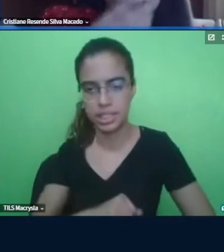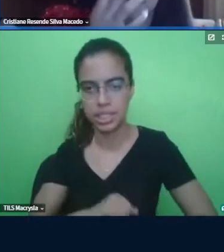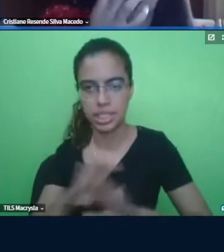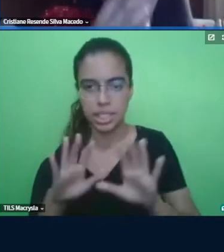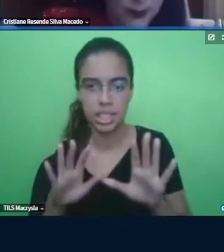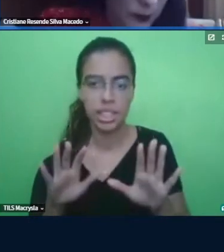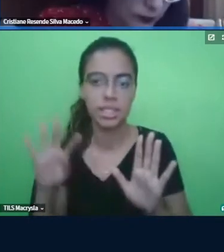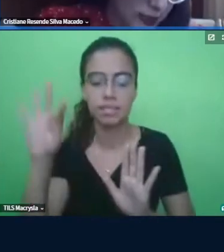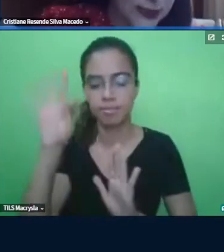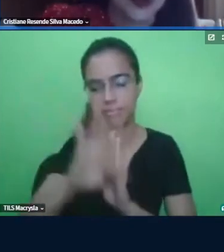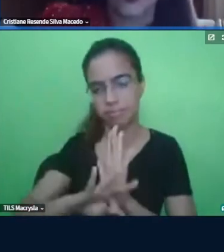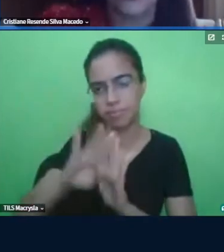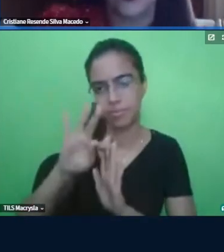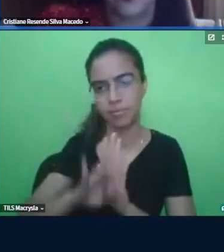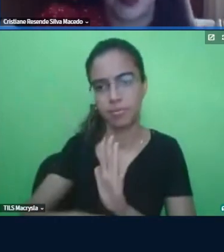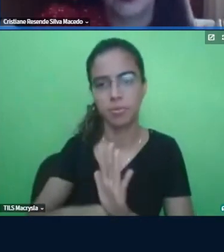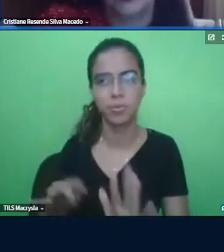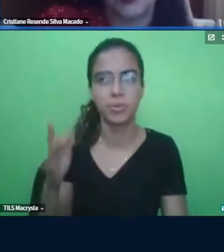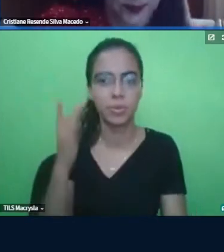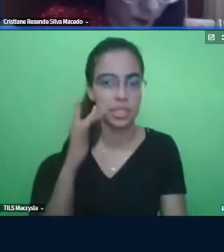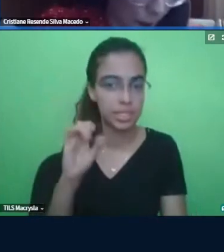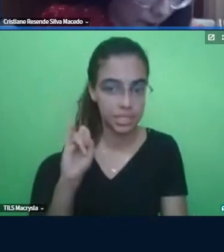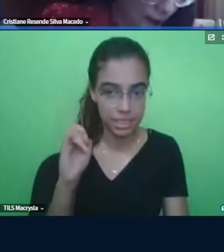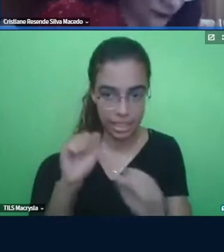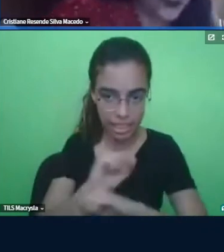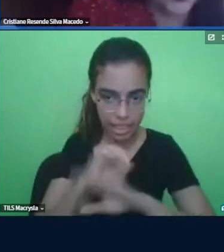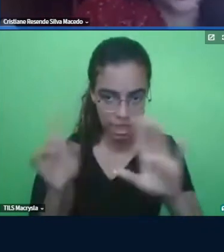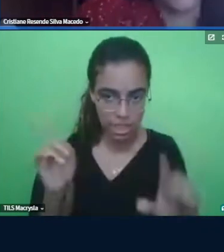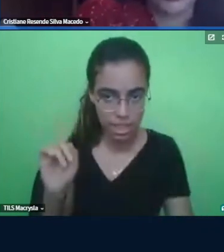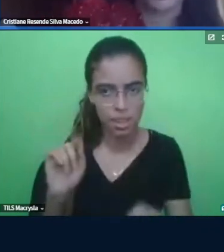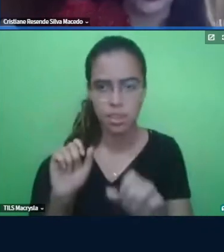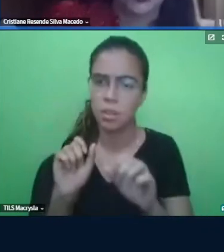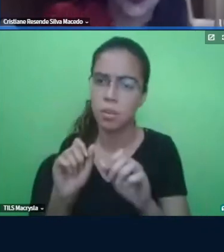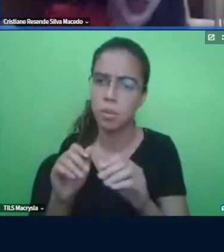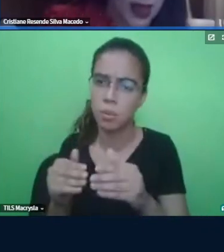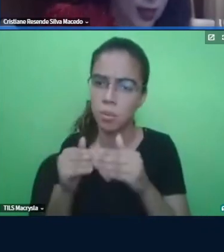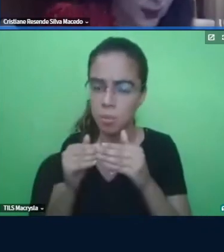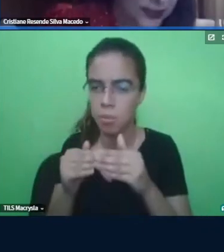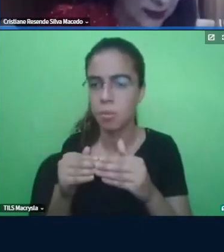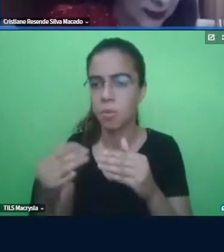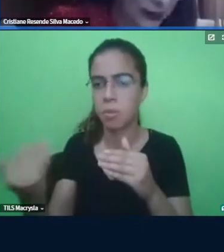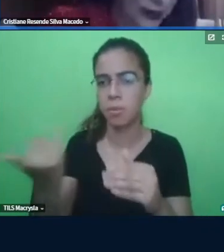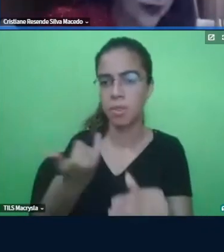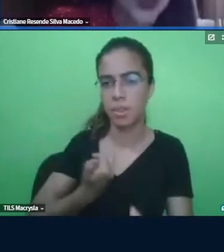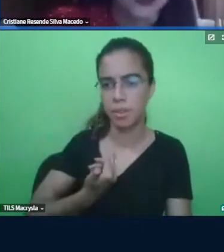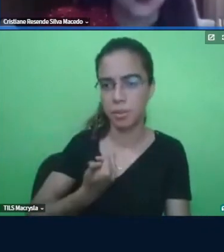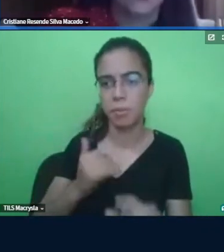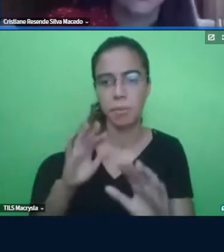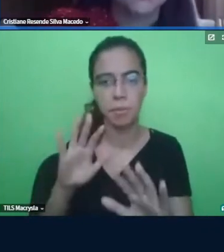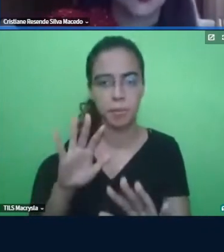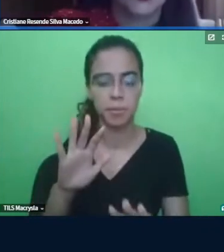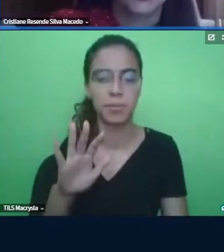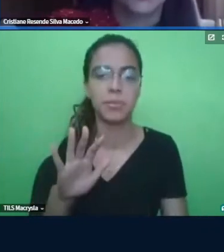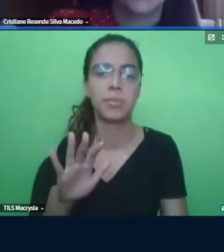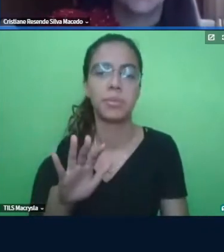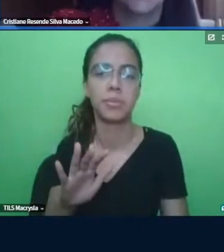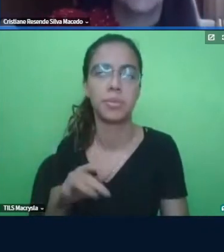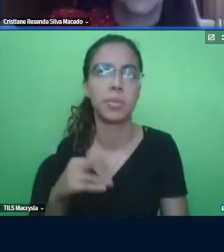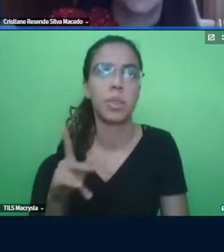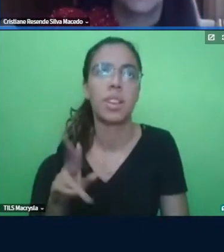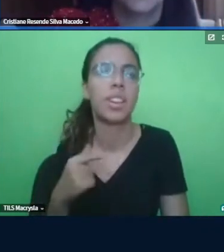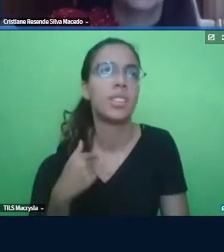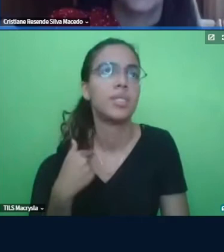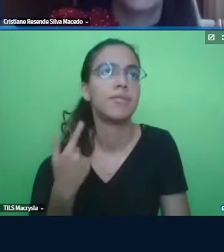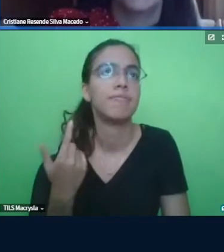texto, não sei se não tiver ficado, por favor, me digam, mas assim, não é que eu esteja